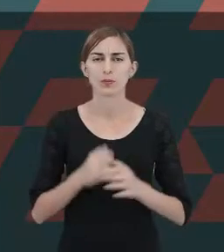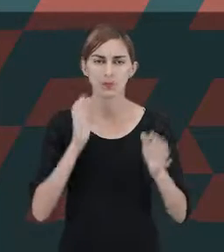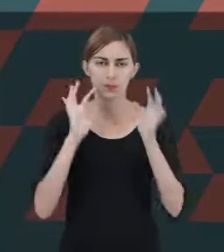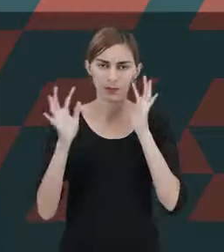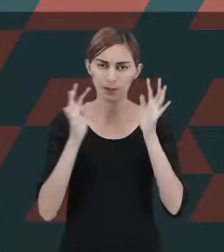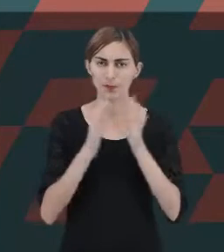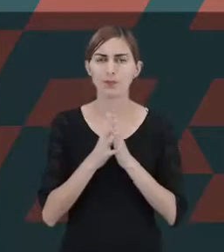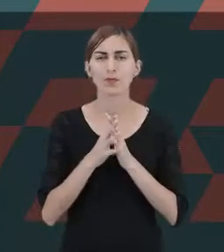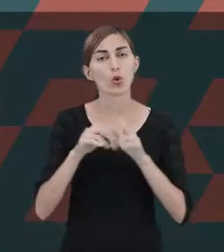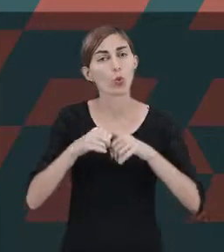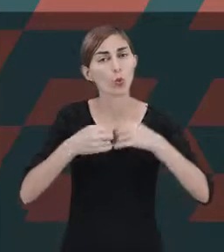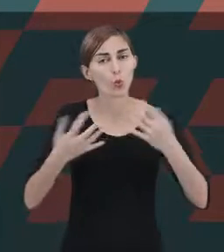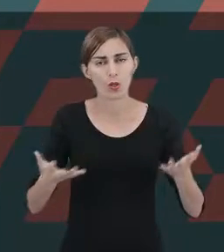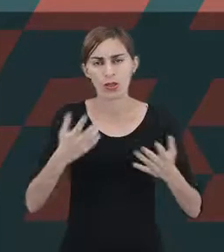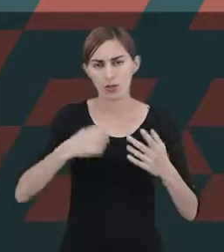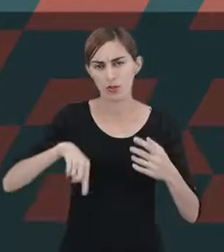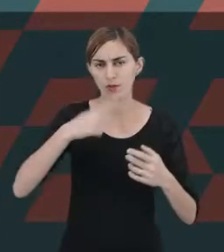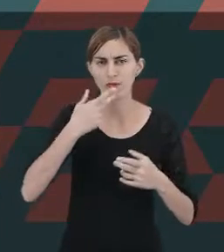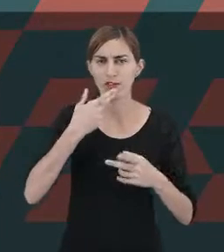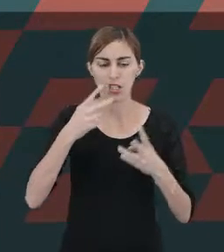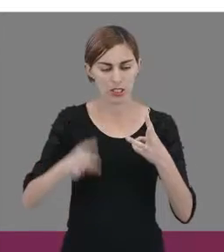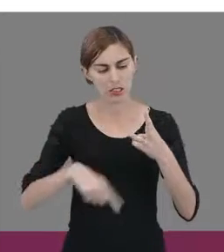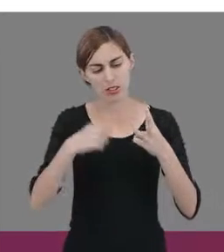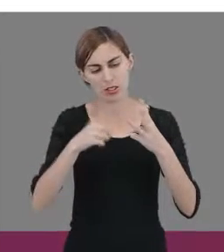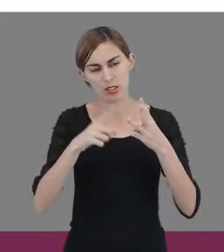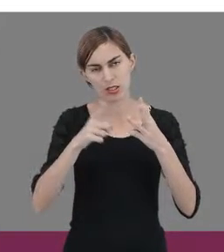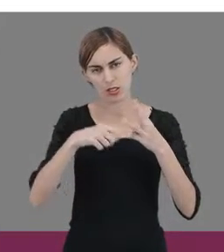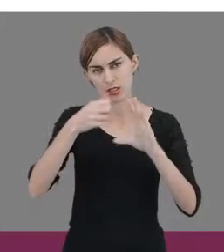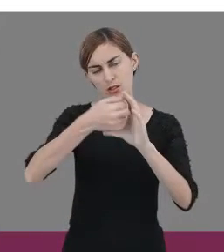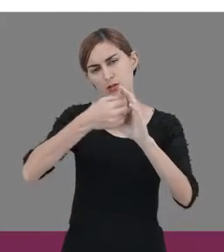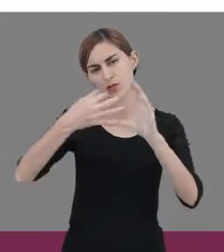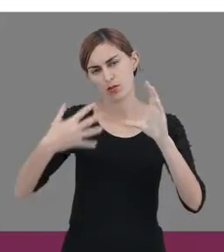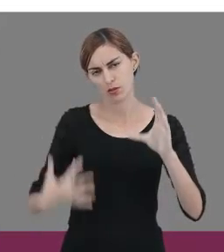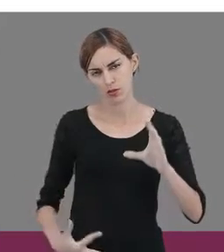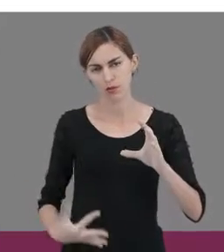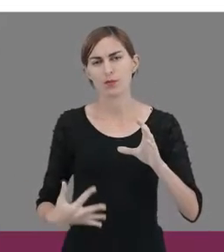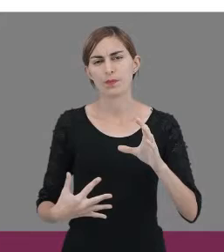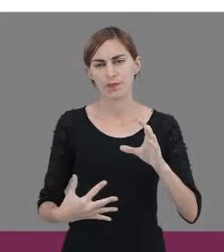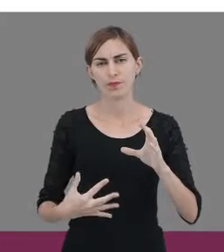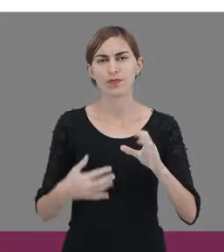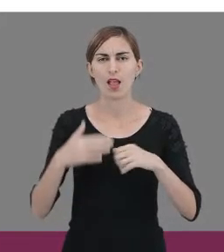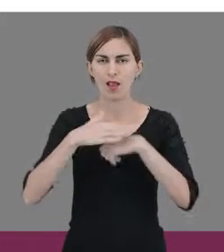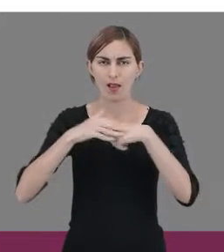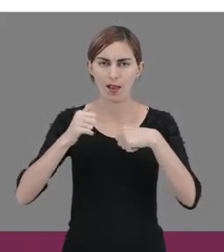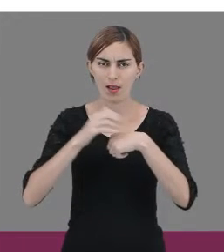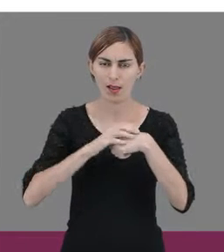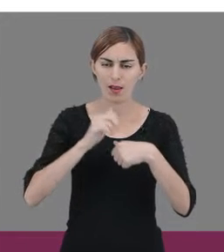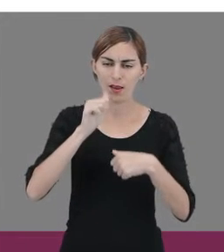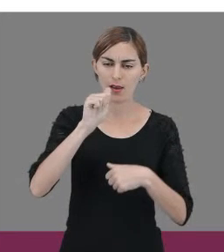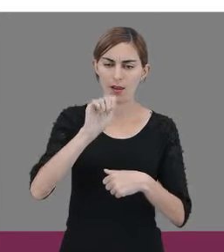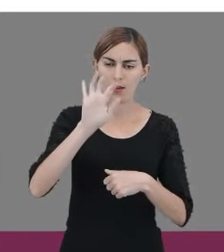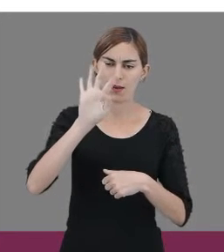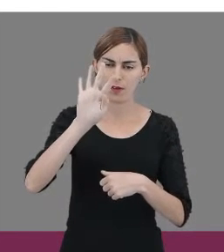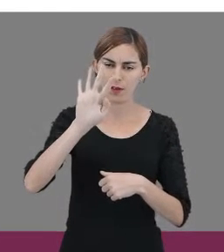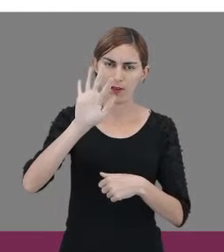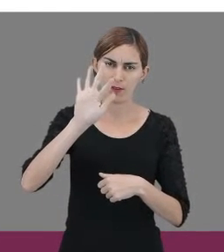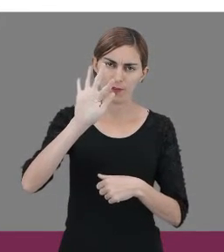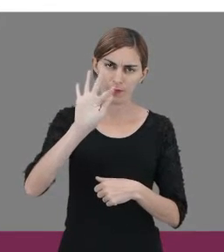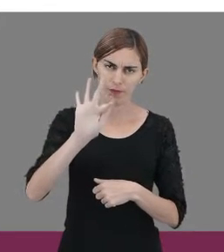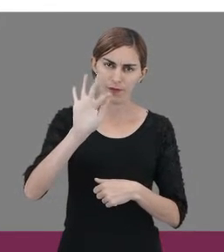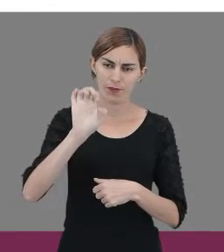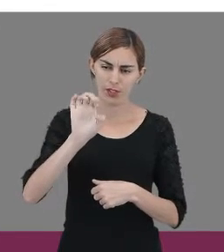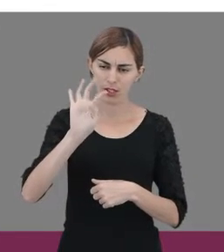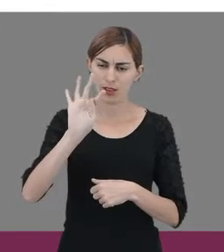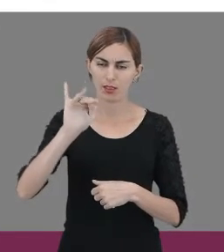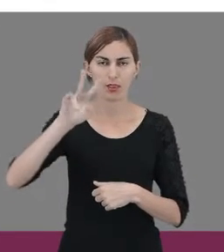Quando nós falamos do terceiro aspecto, seria o aspecto afetivo-emocional. Primeiro, gente já sabe,